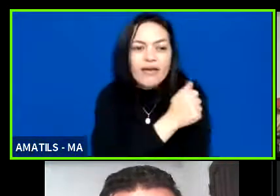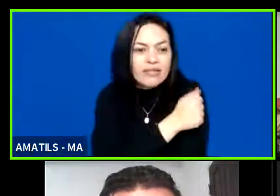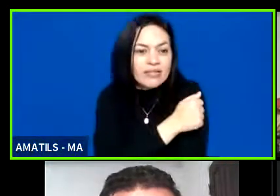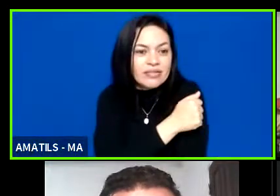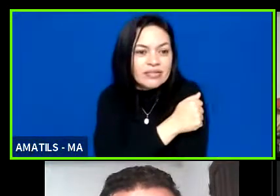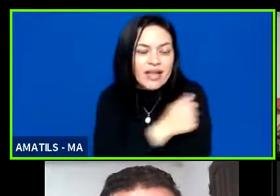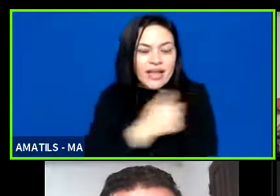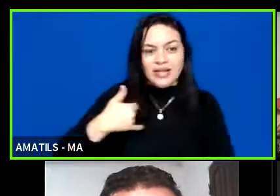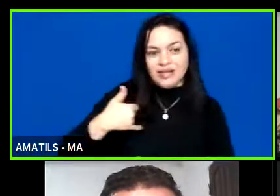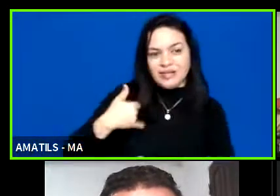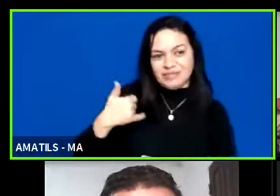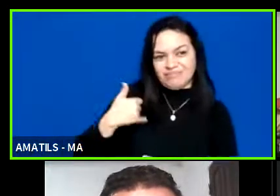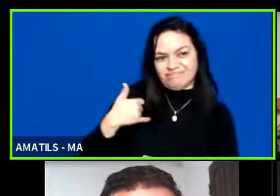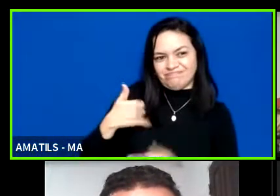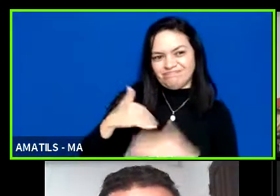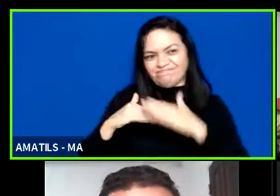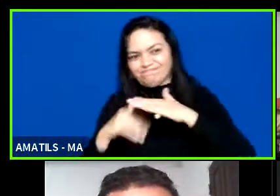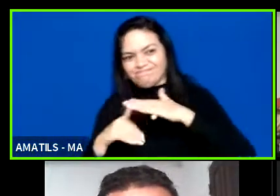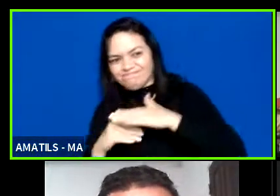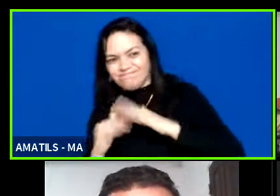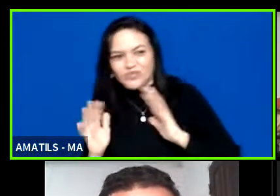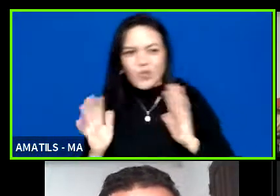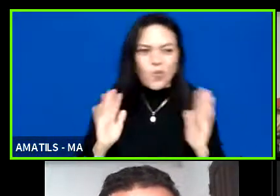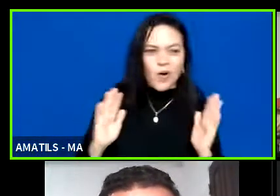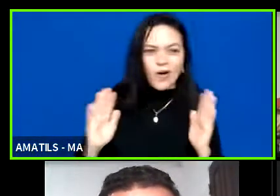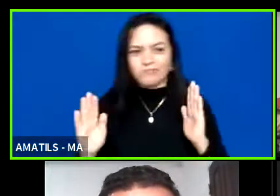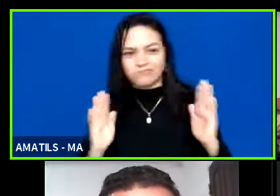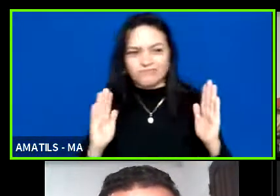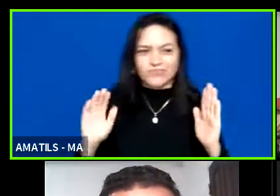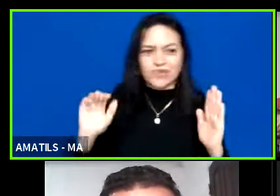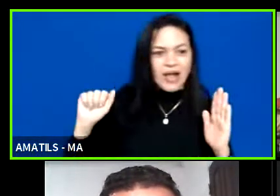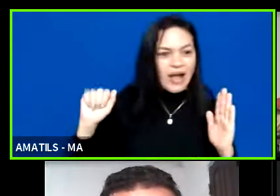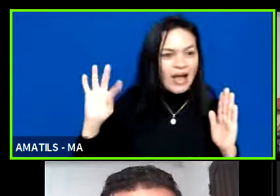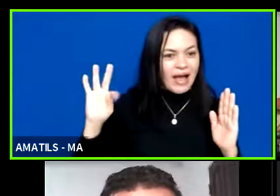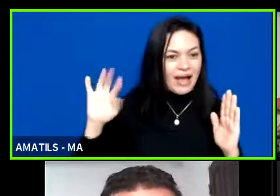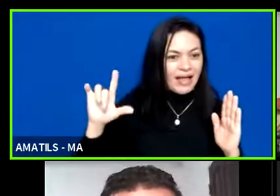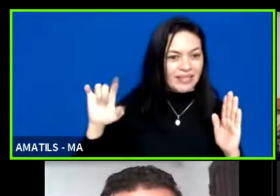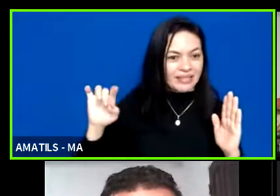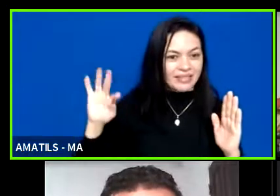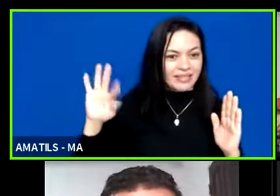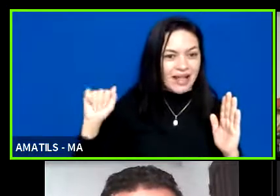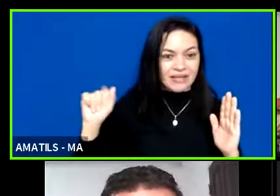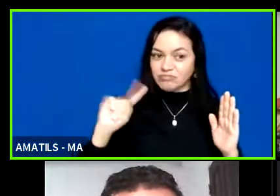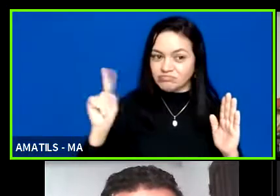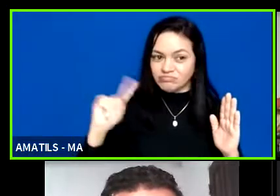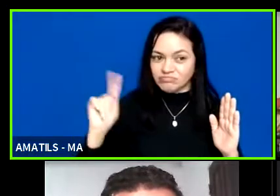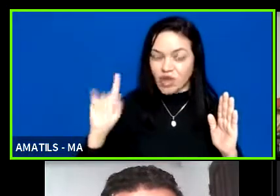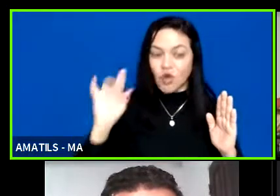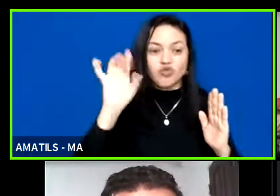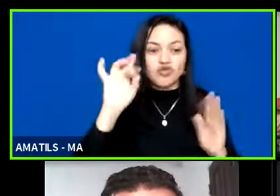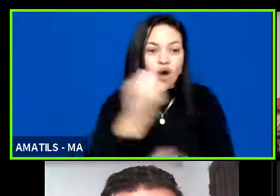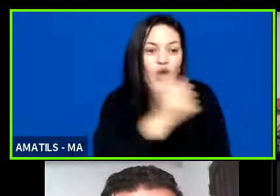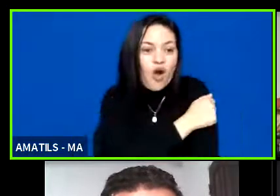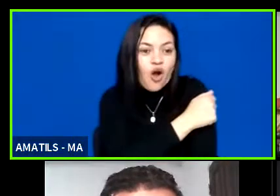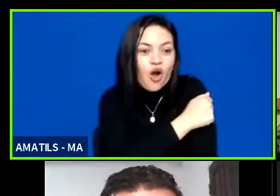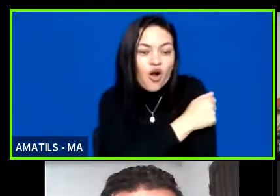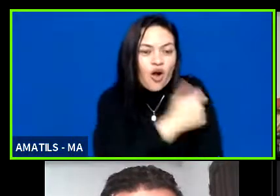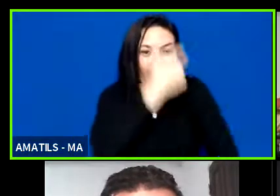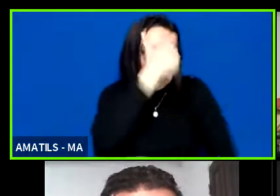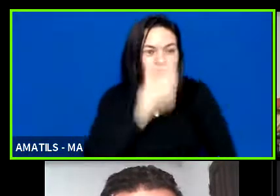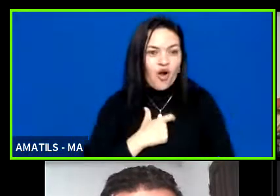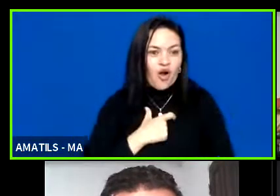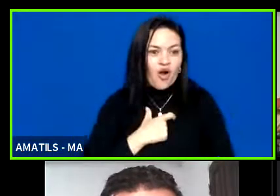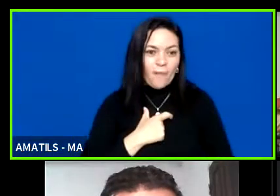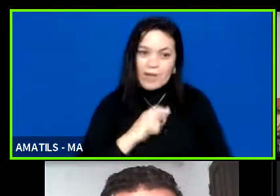quer dizer, nem estudantes nem atletas, são aqueles que estão na idade escolar, mas que não estão representando a